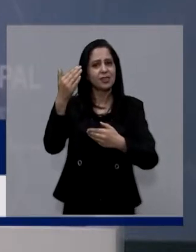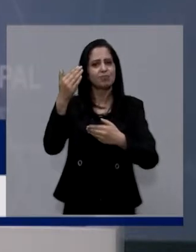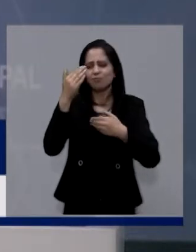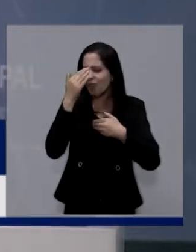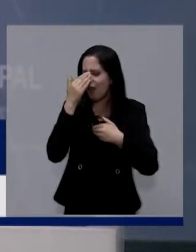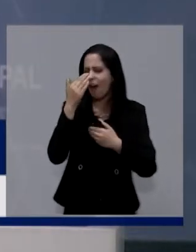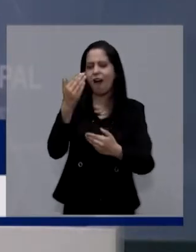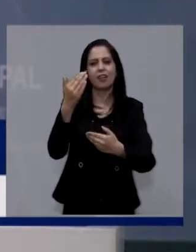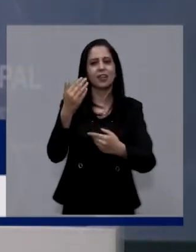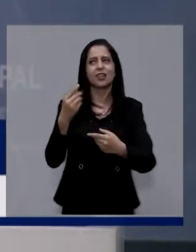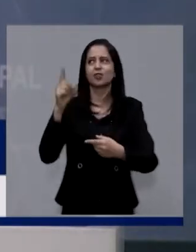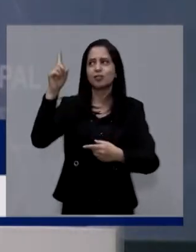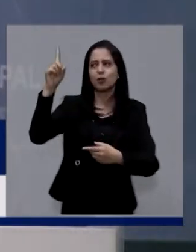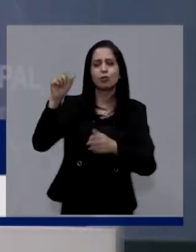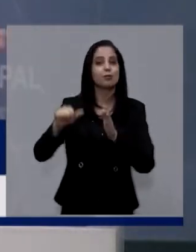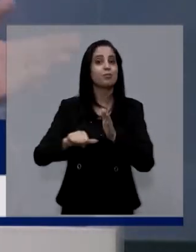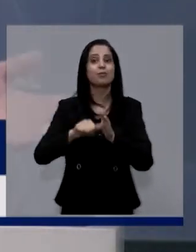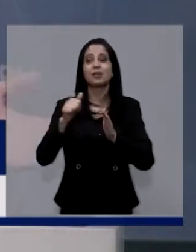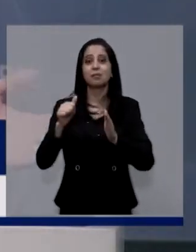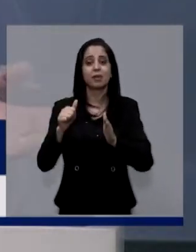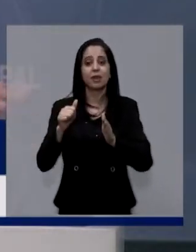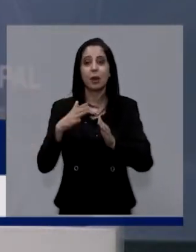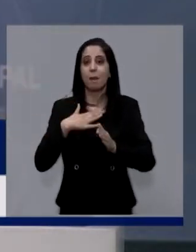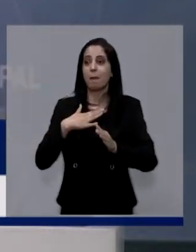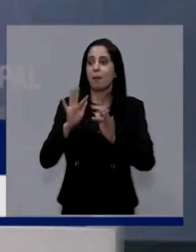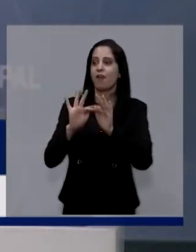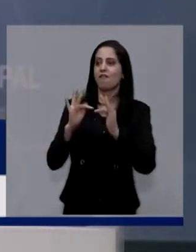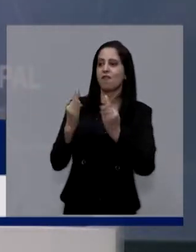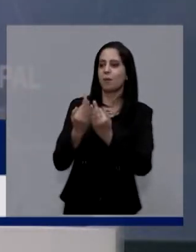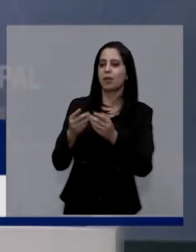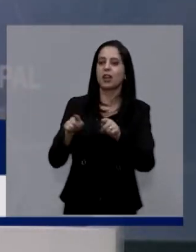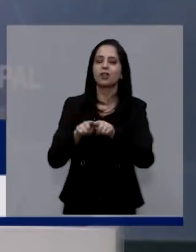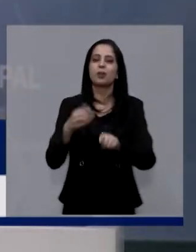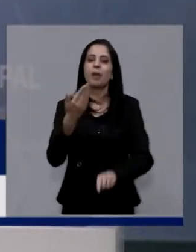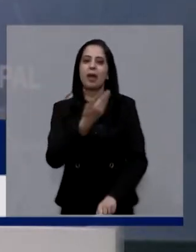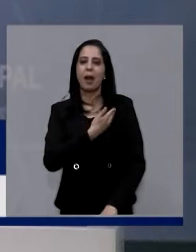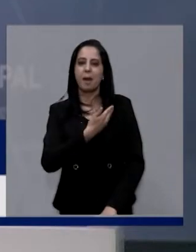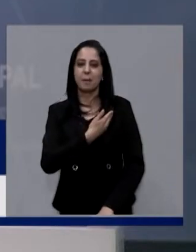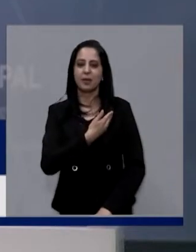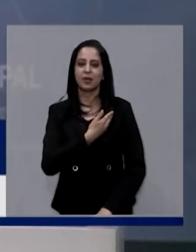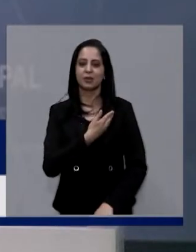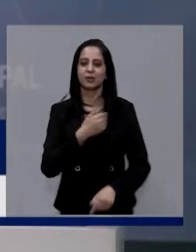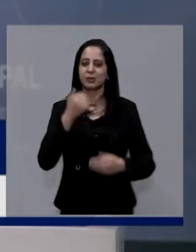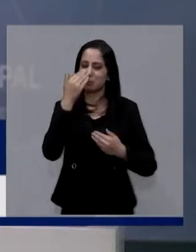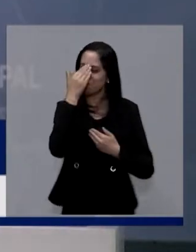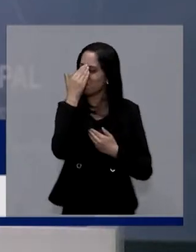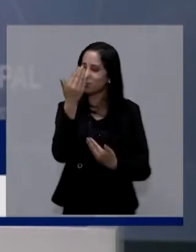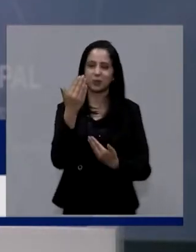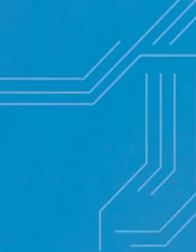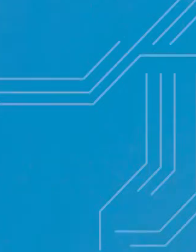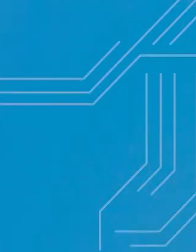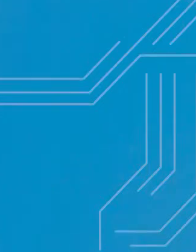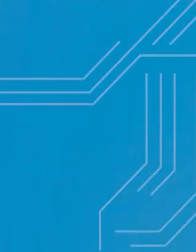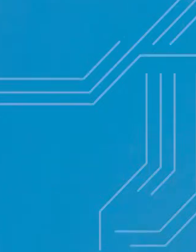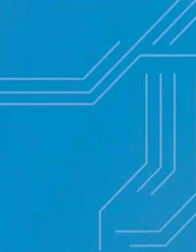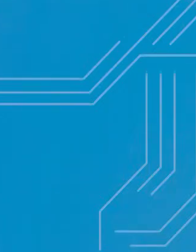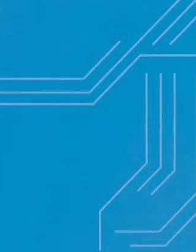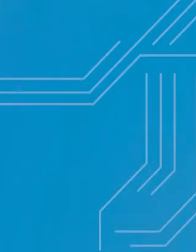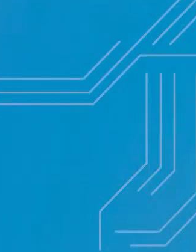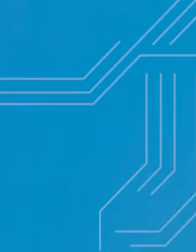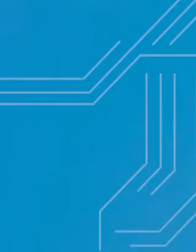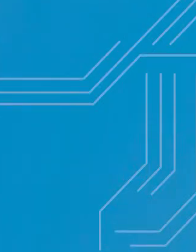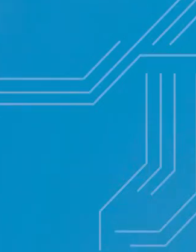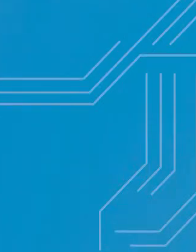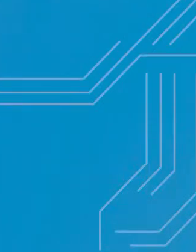para a gente. Agradeço a Deus primeiro, a minha família e a todos os amigos que vieram me prestigiar. muito obrigado, muito obrigado, Mano. E a Câmara